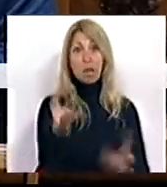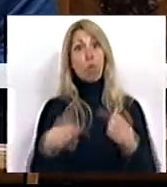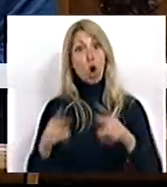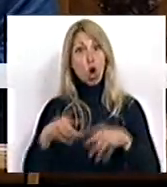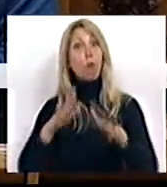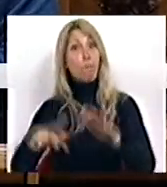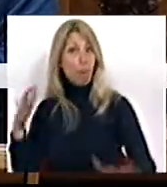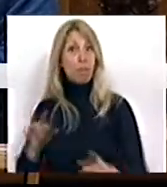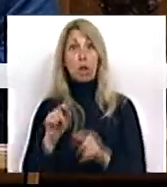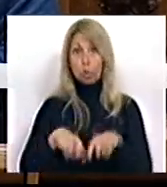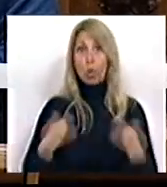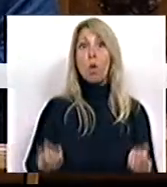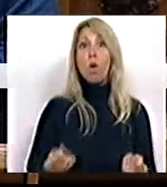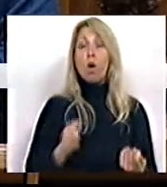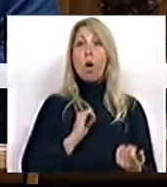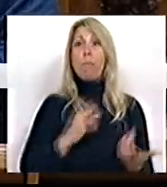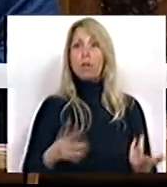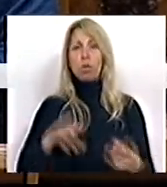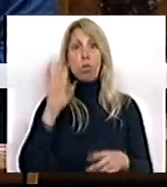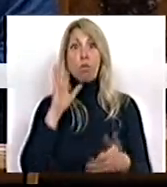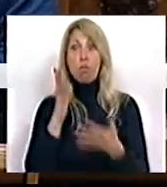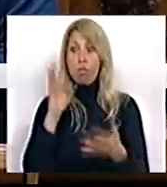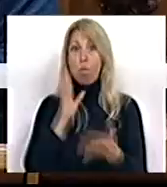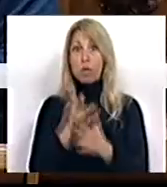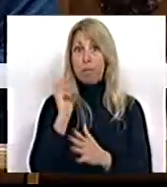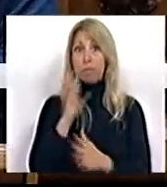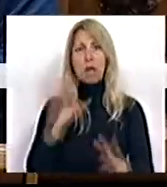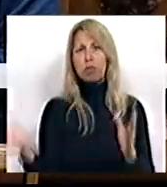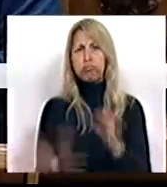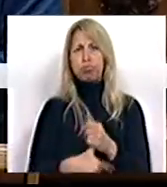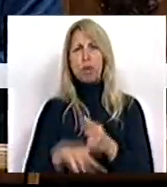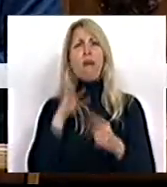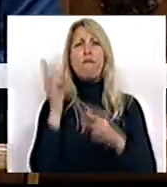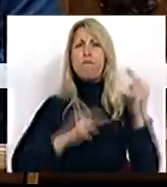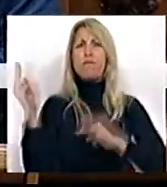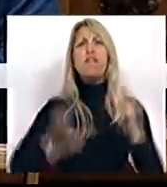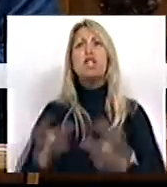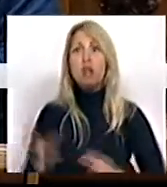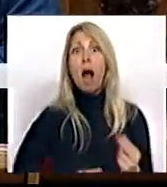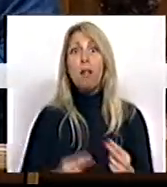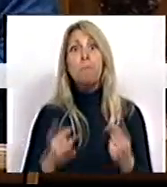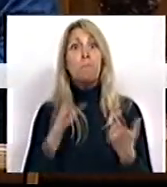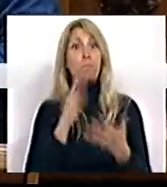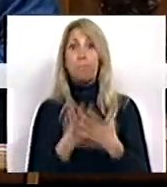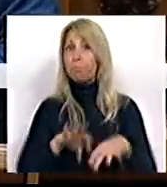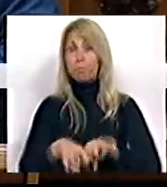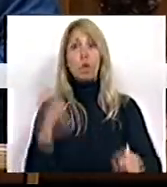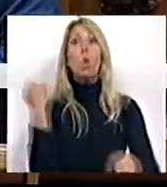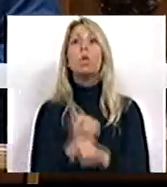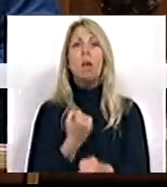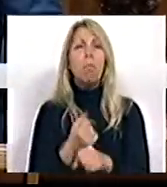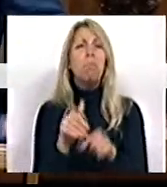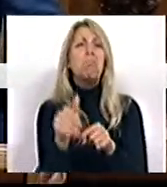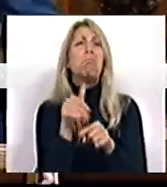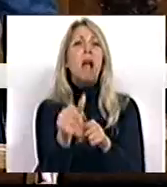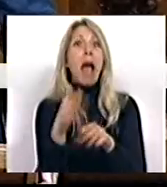Depois do saque fiscal que nos últimos anos esmagou os rendimentos do trabalho, o anúncio de uma descida de impostos lá para as